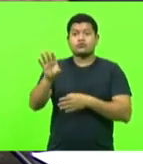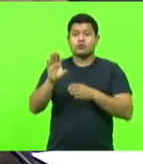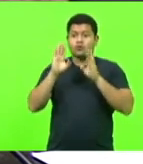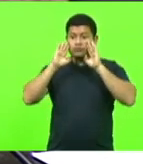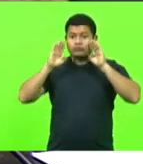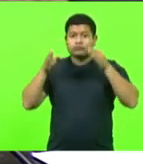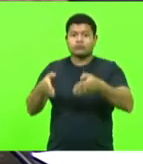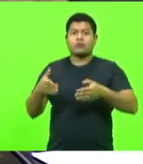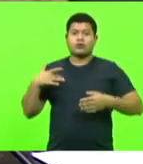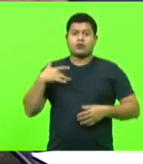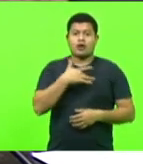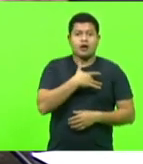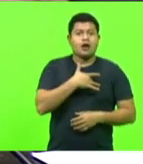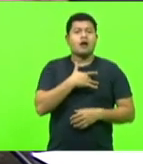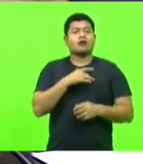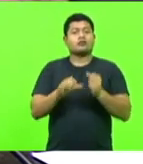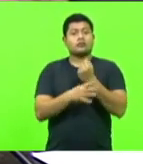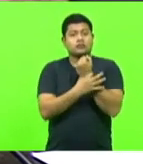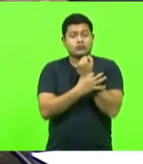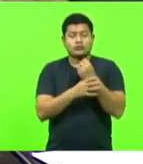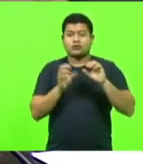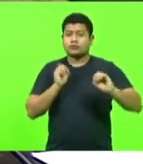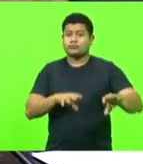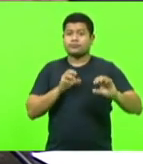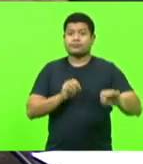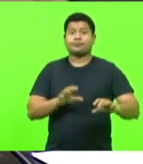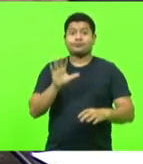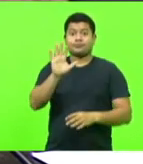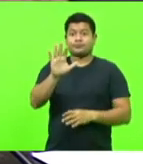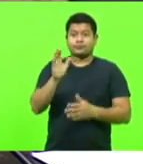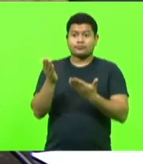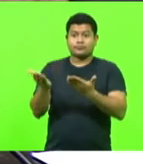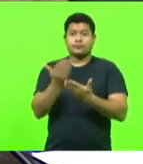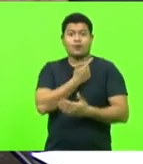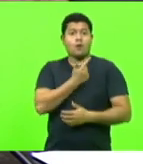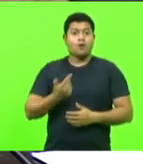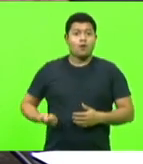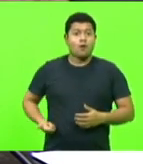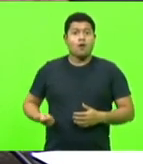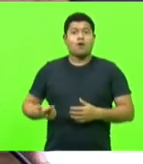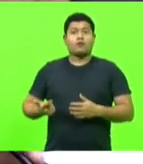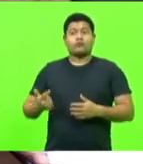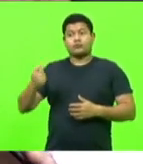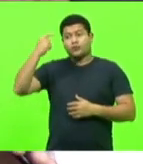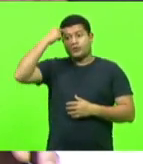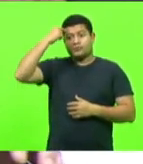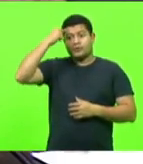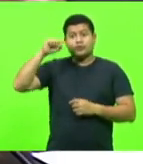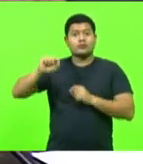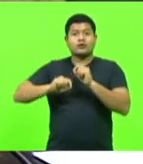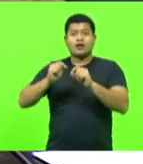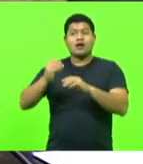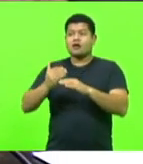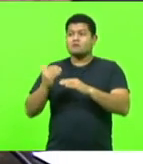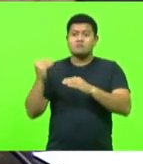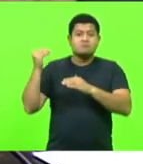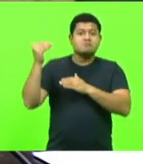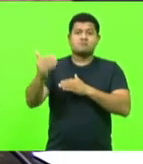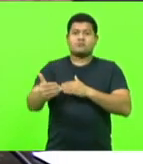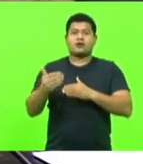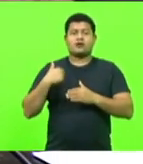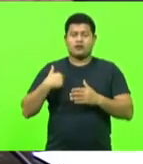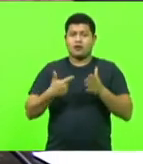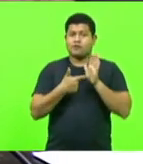segurança e educação. Mas, ele vai muito além, os braços do Estado vão muito além. E eu vou apresentar para os